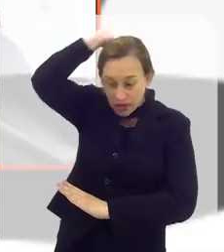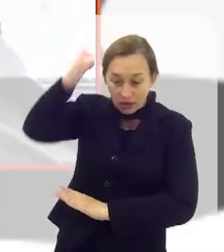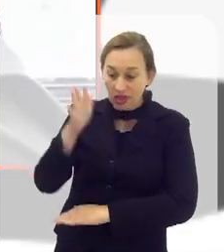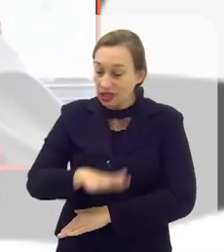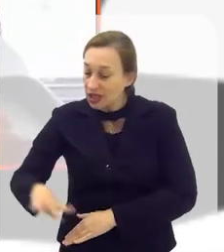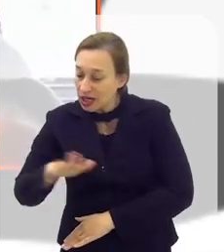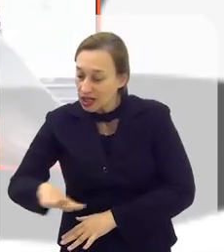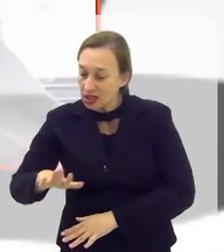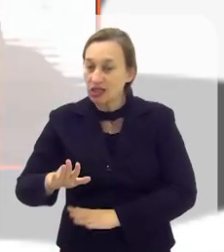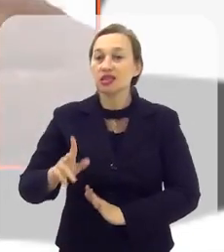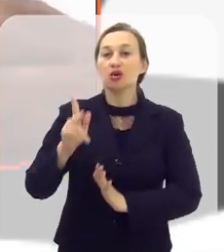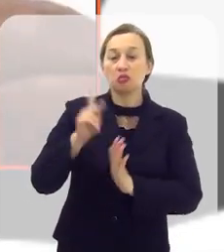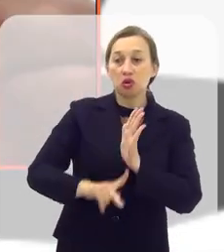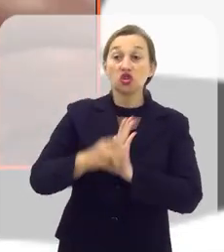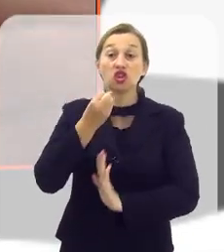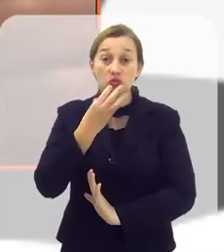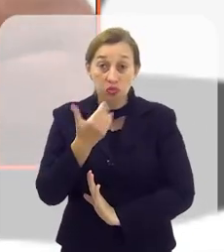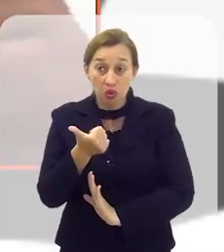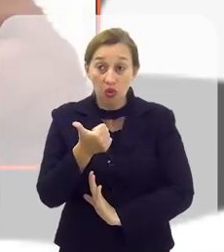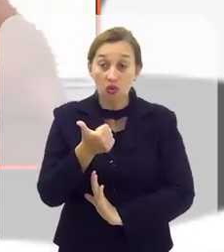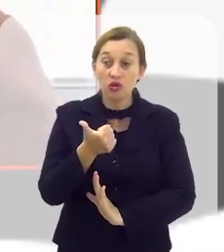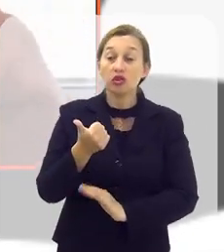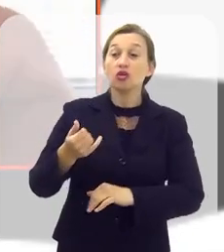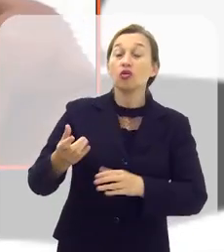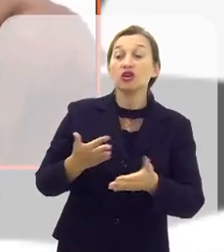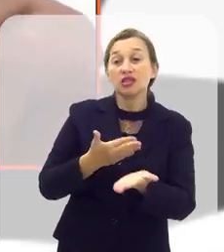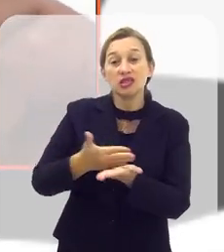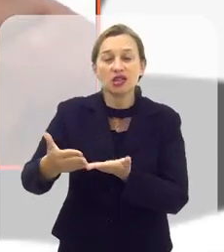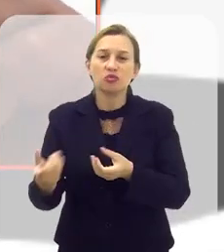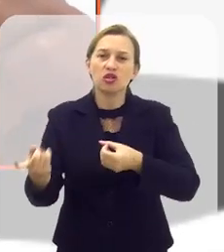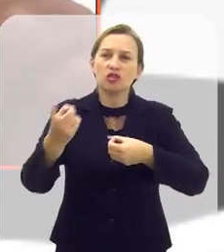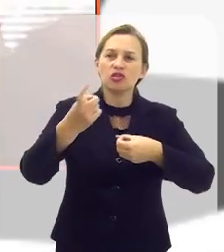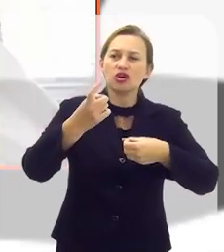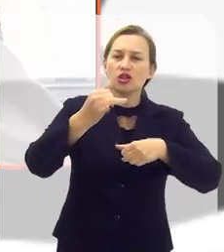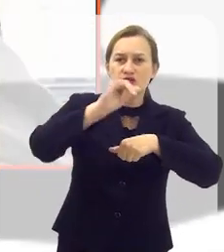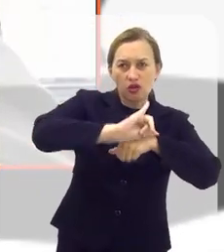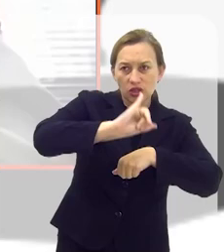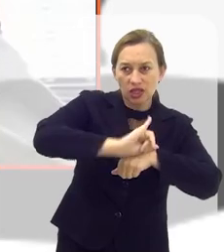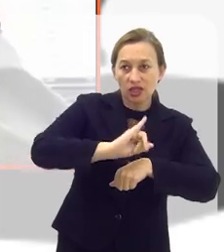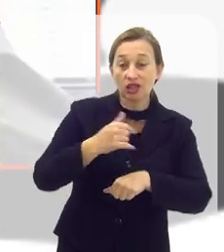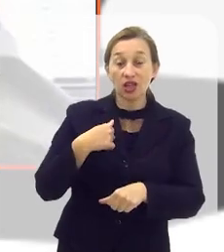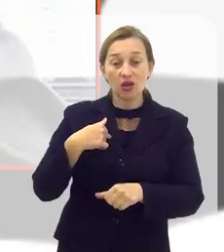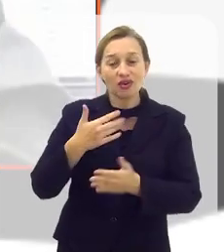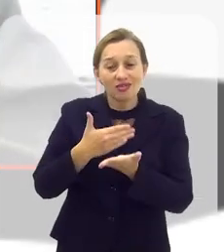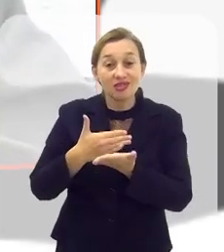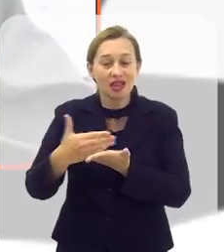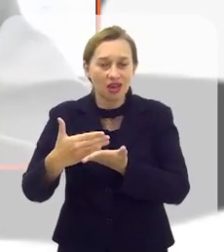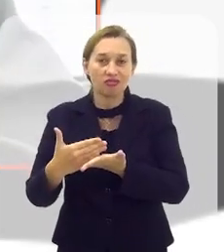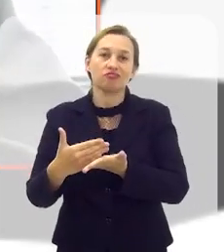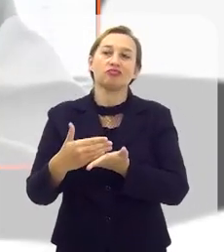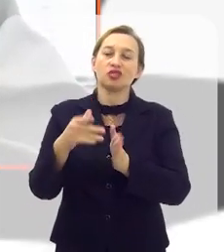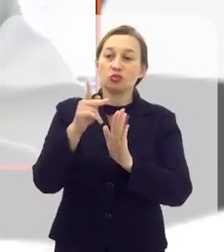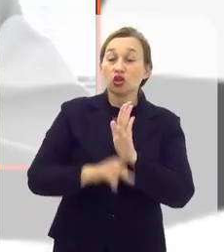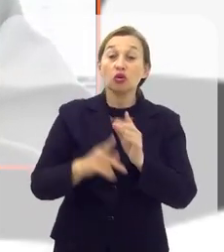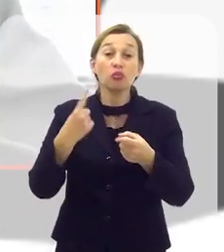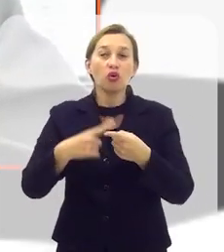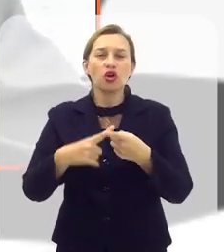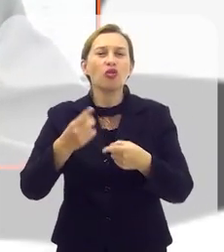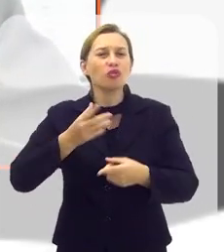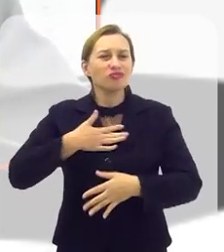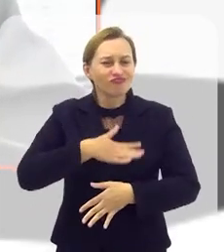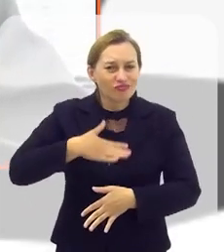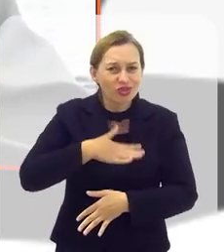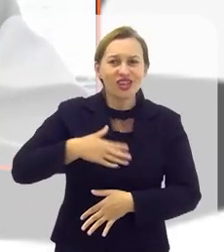deu 100% certo também. Nós conversamos em Volta Redonda quando eu entrei. Falo até que eu sou o padrinho desse projeto,